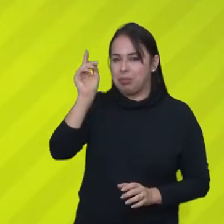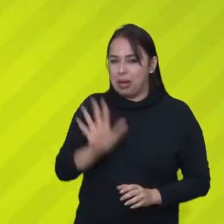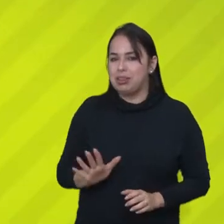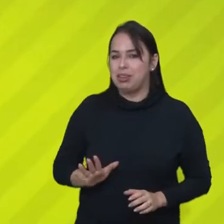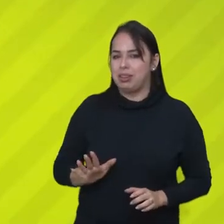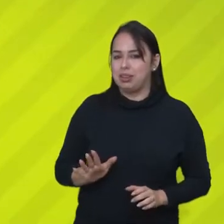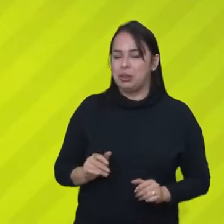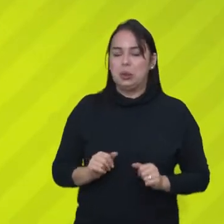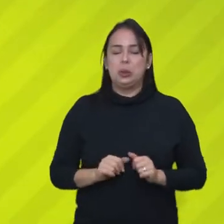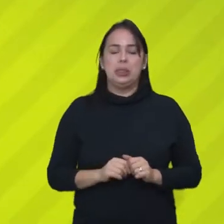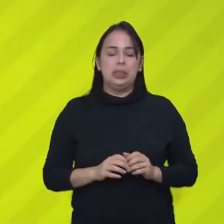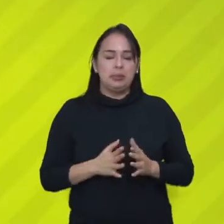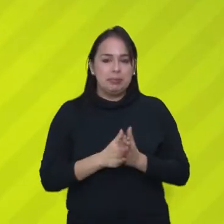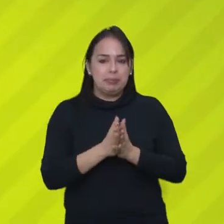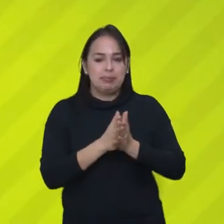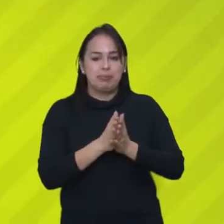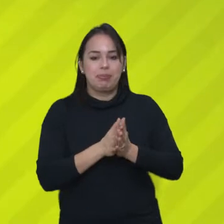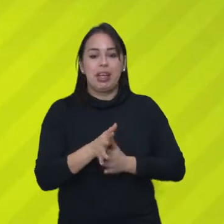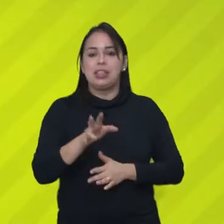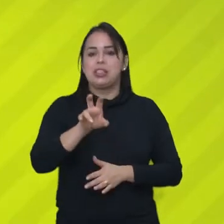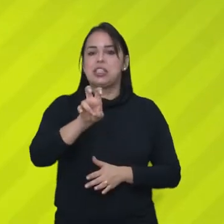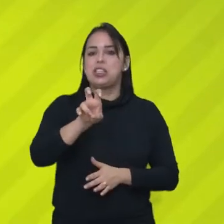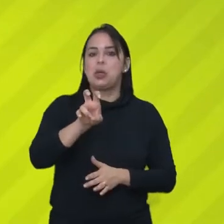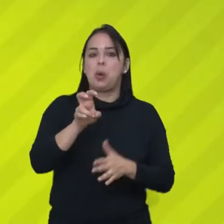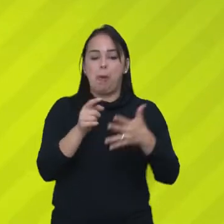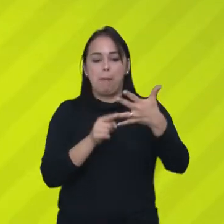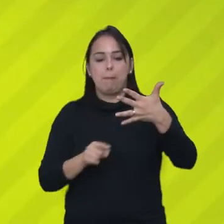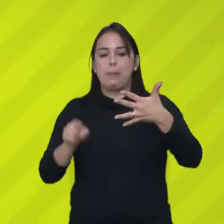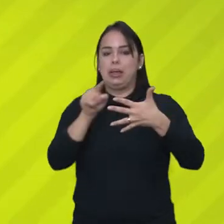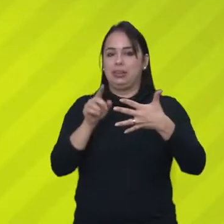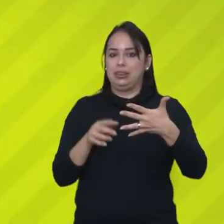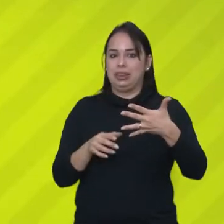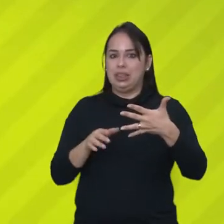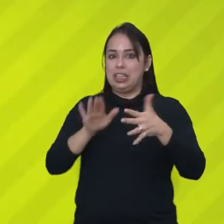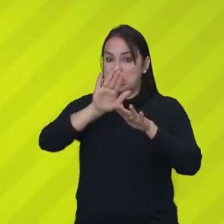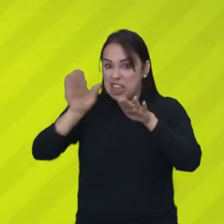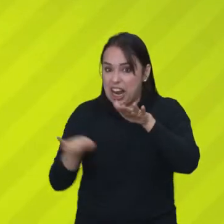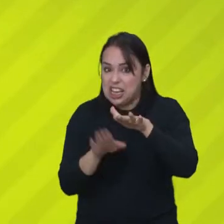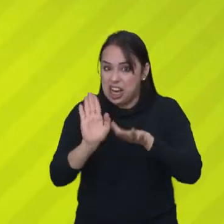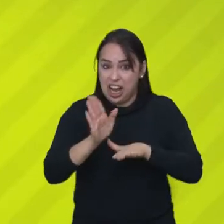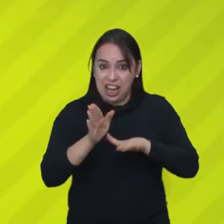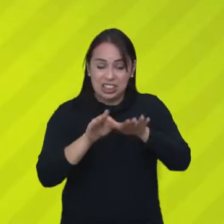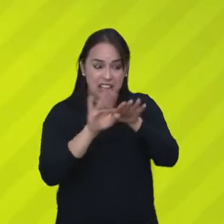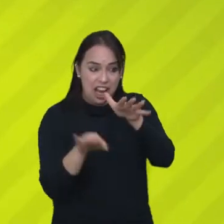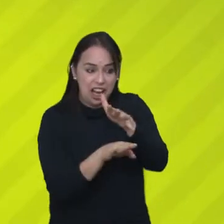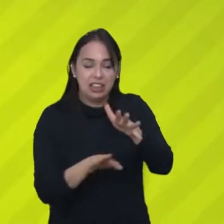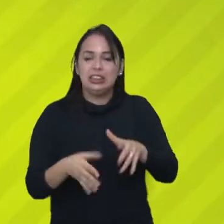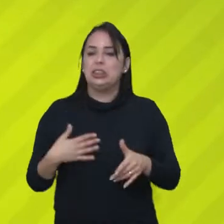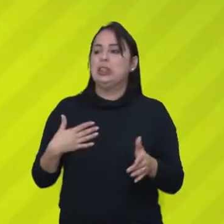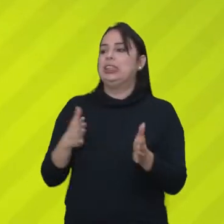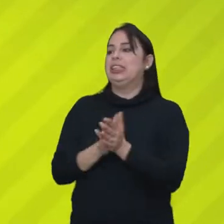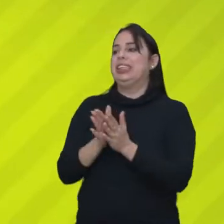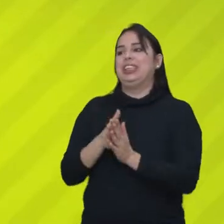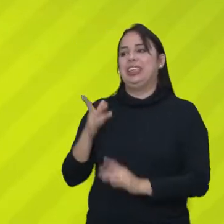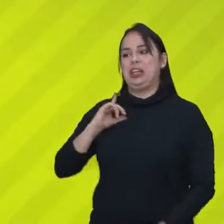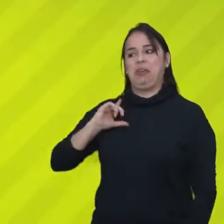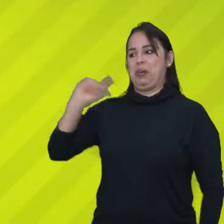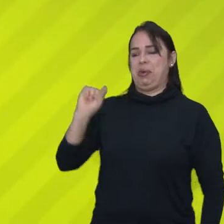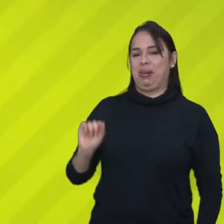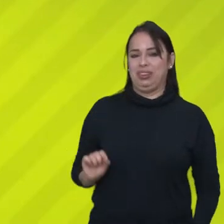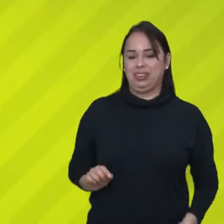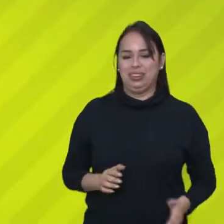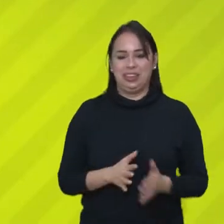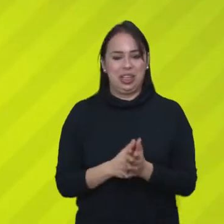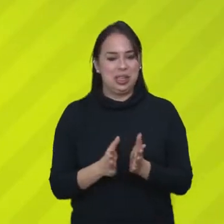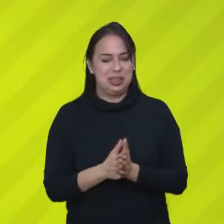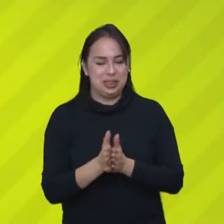pra mim é, ué. Não, rapaziada, tá pelo menos entre os cinco maiores do Brasil. E ele já caiu? Já. Ih, meu querido, bora lá comprar mais cerveja que esse papo não é com a gente.